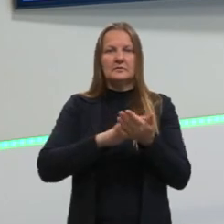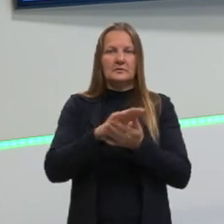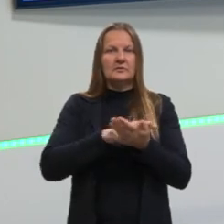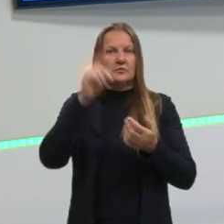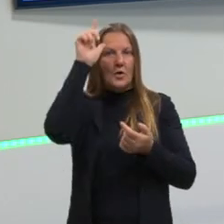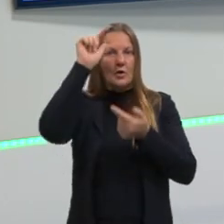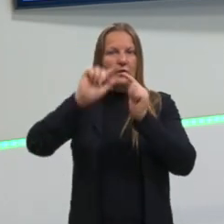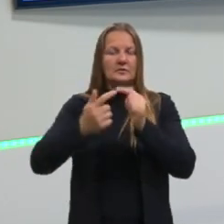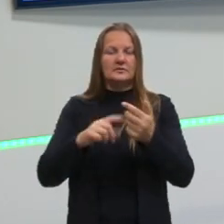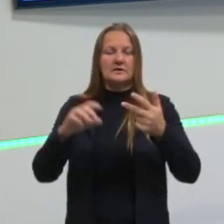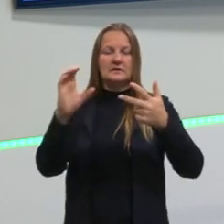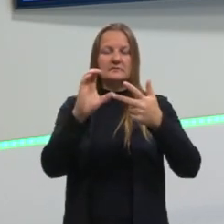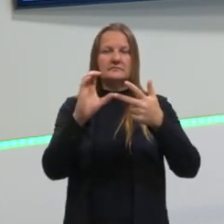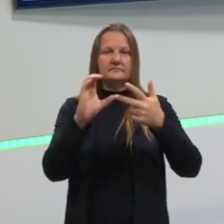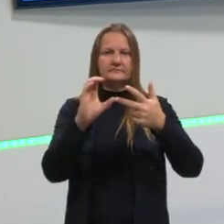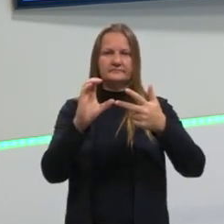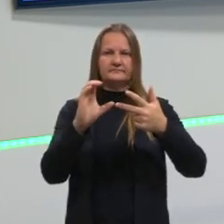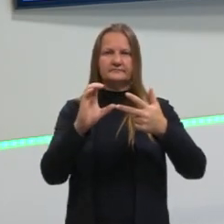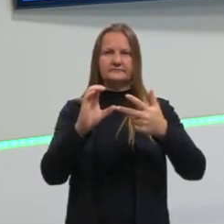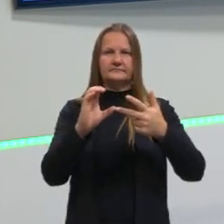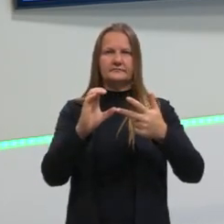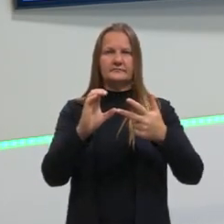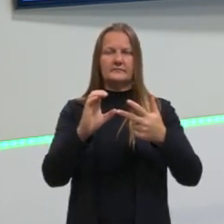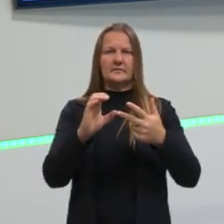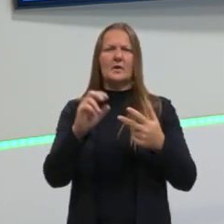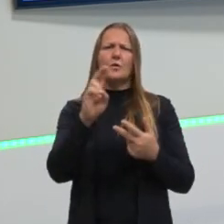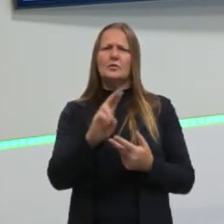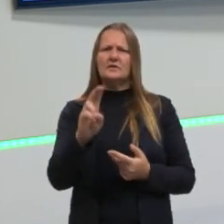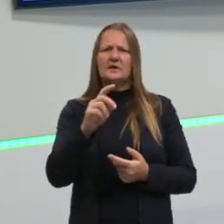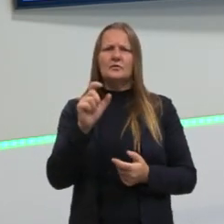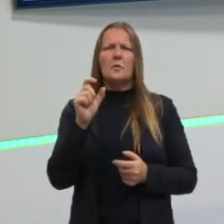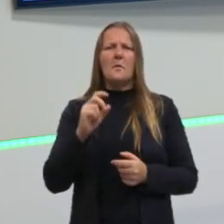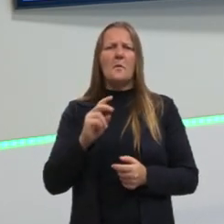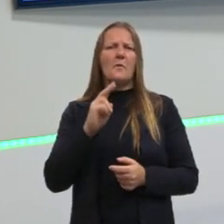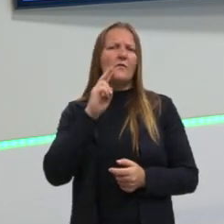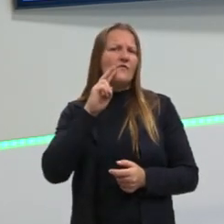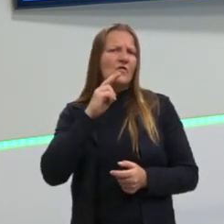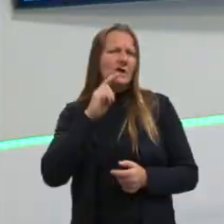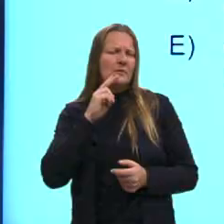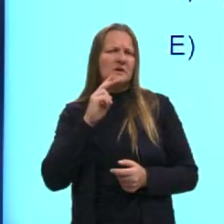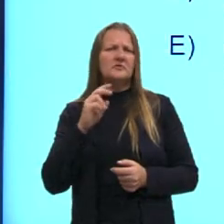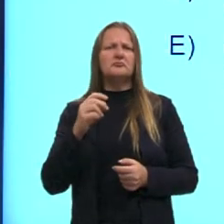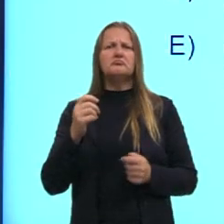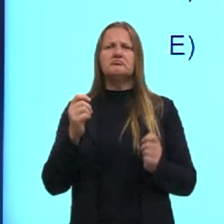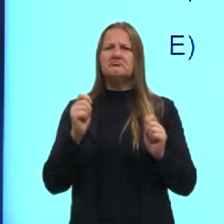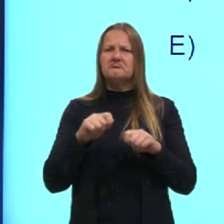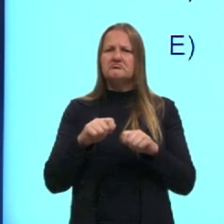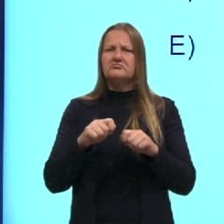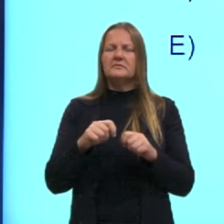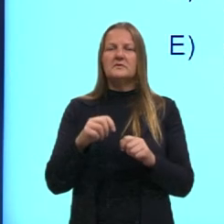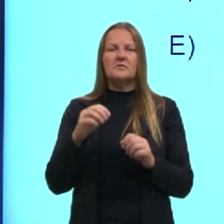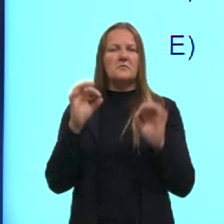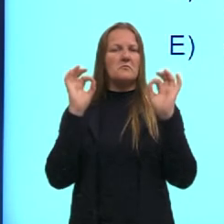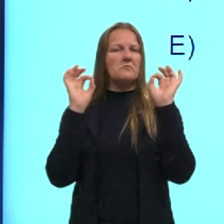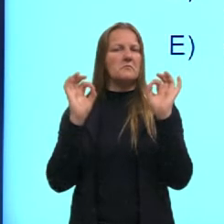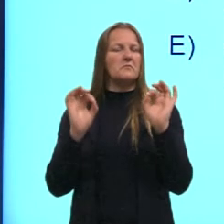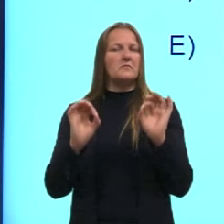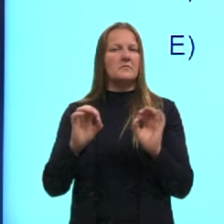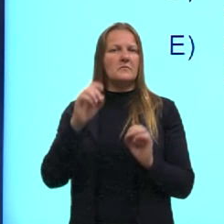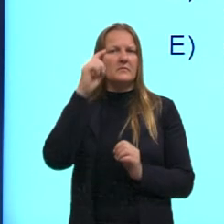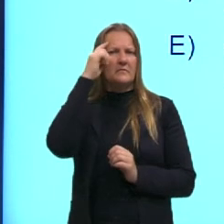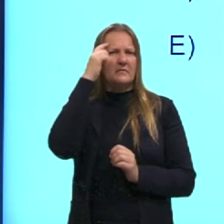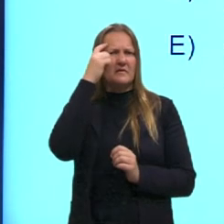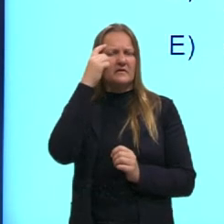letra C emprego de um vocabulário rebuscado possibilitando a elegância do raciocínio?